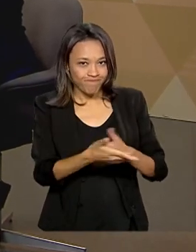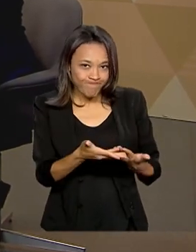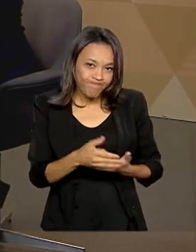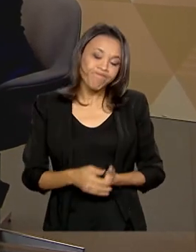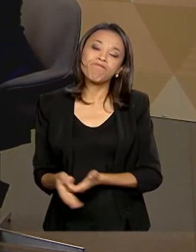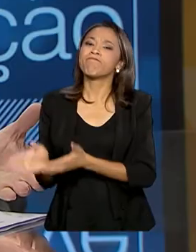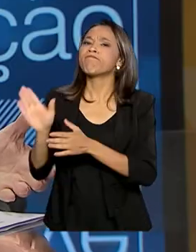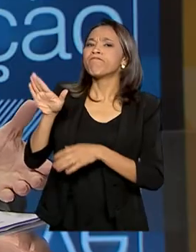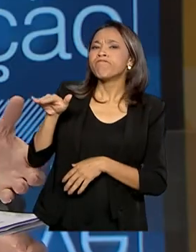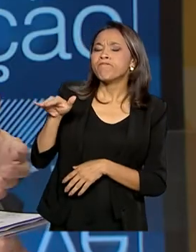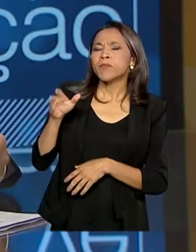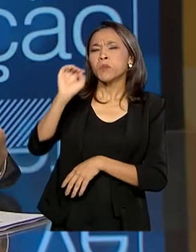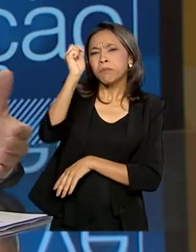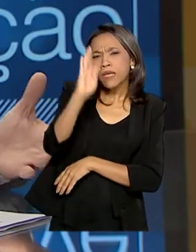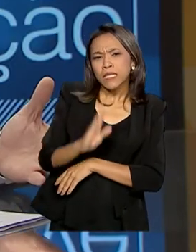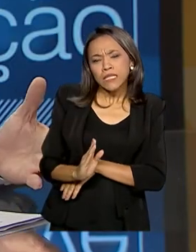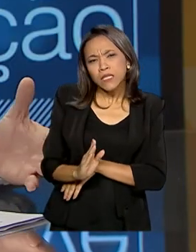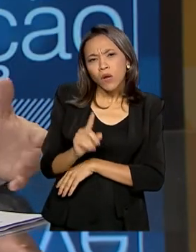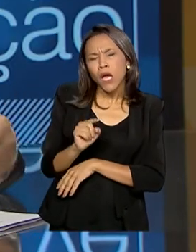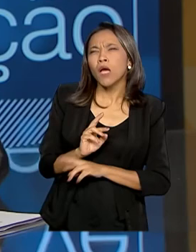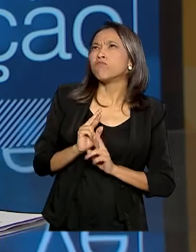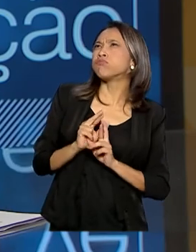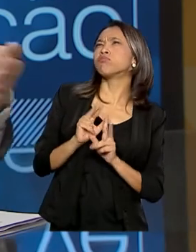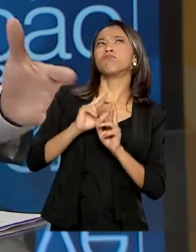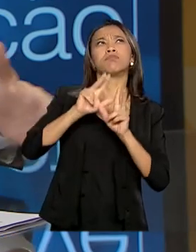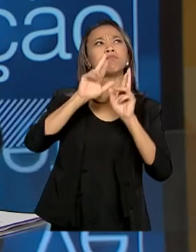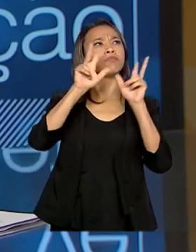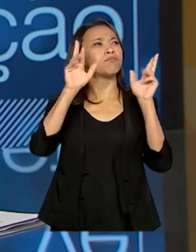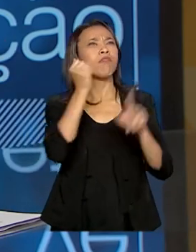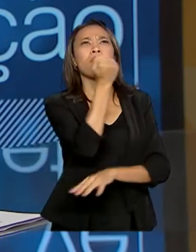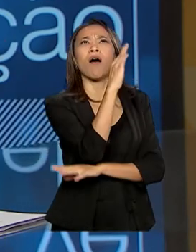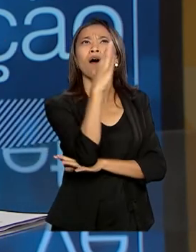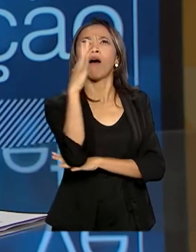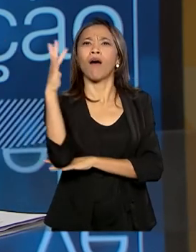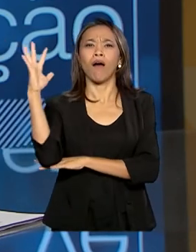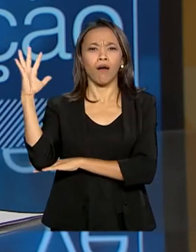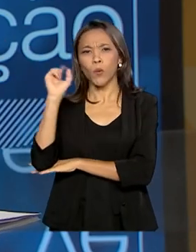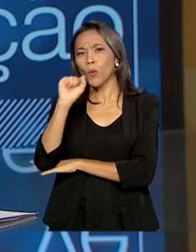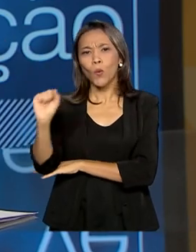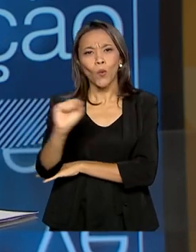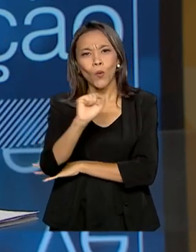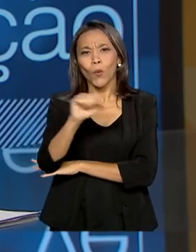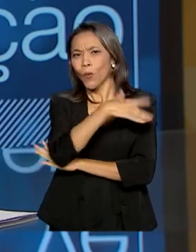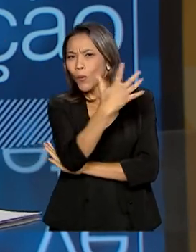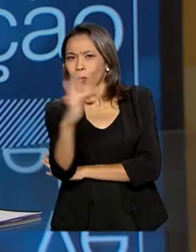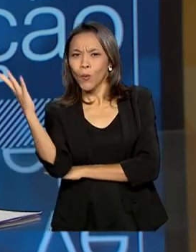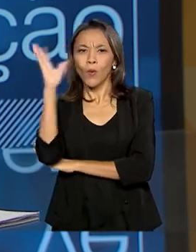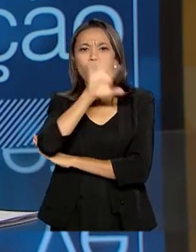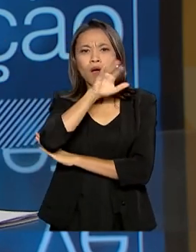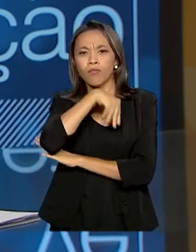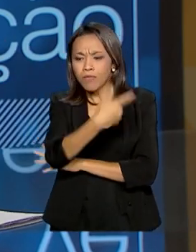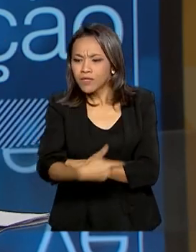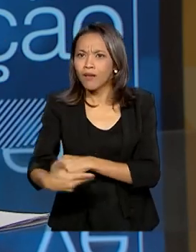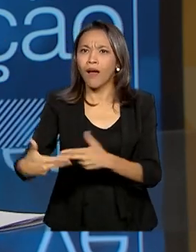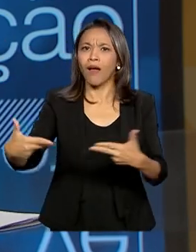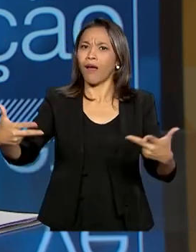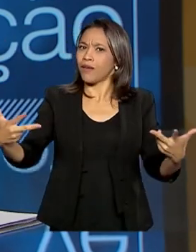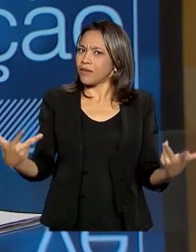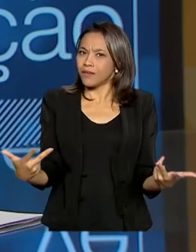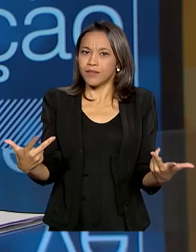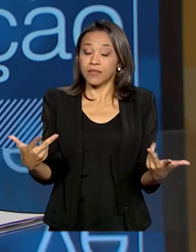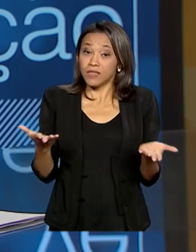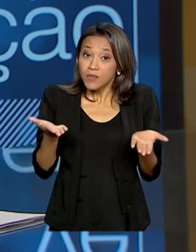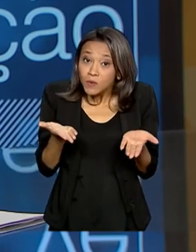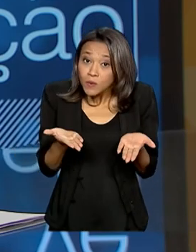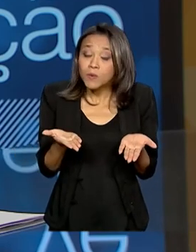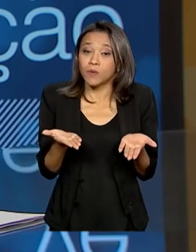Brasil é considerado um país mega diverso com essa diversidade de fauna, flora. Isso